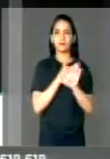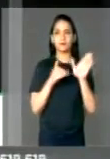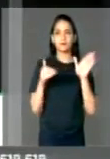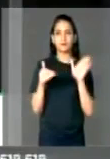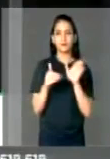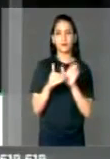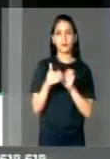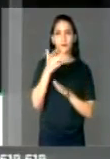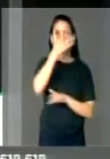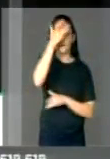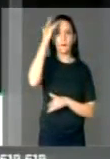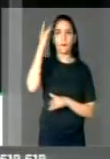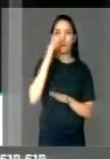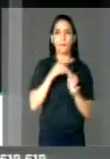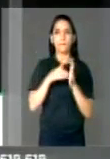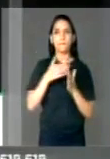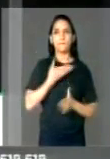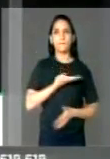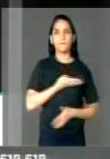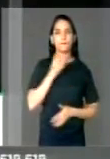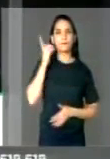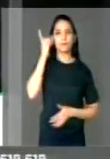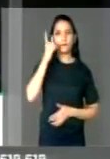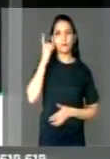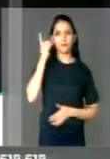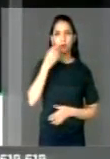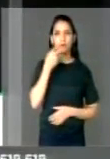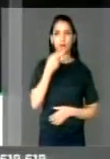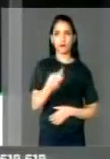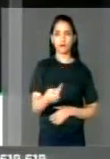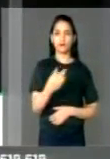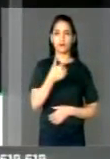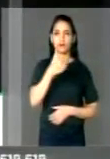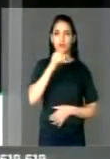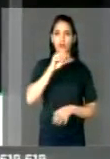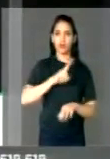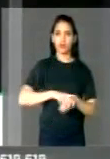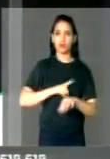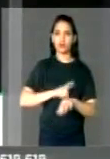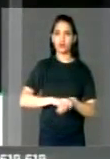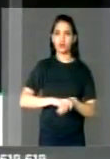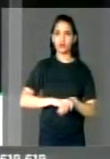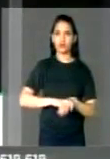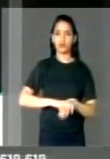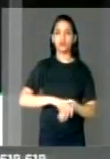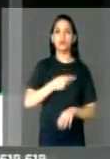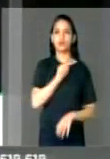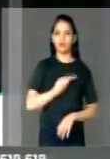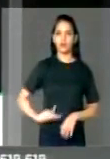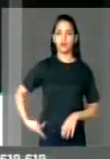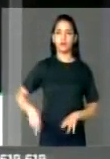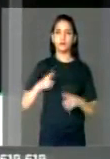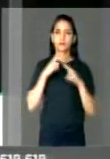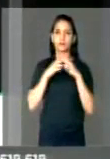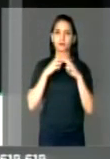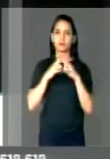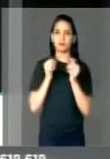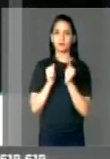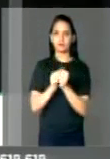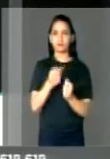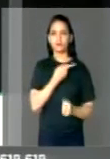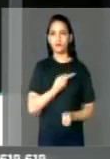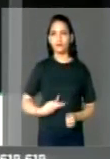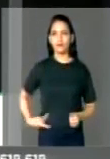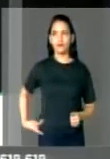deputadas, dizer que daqui agora às 10 horas, nosso presidente da Caixa Econômica Federal, juntamente com o presidente Michel